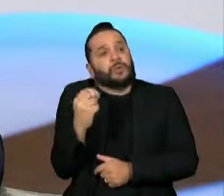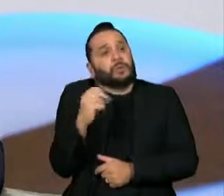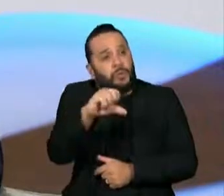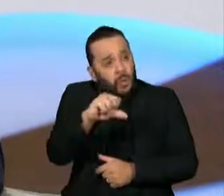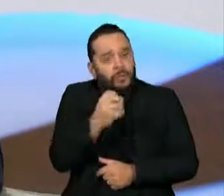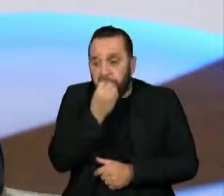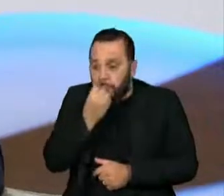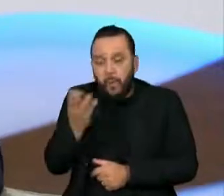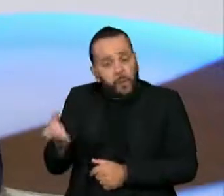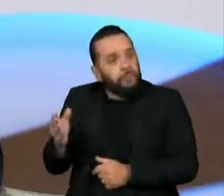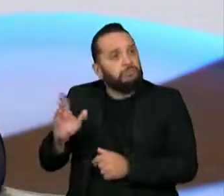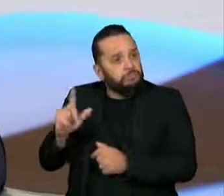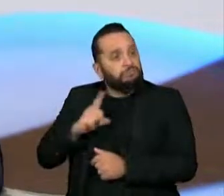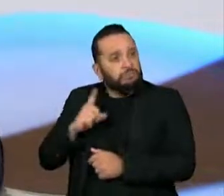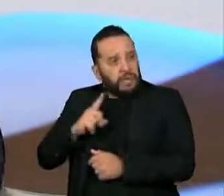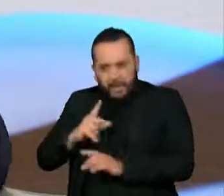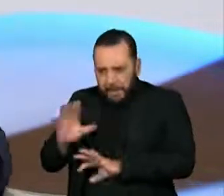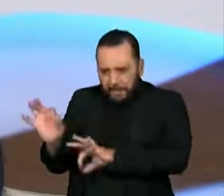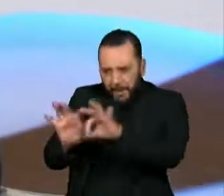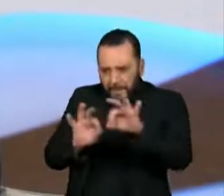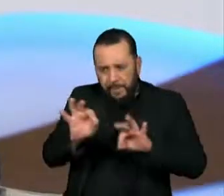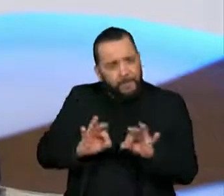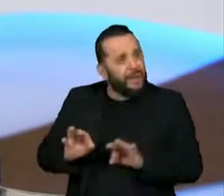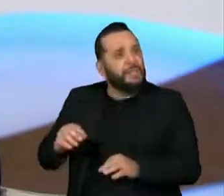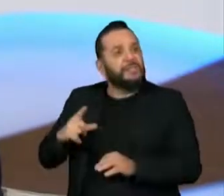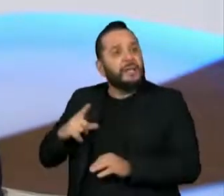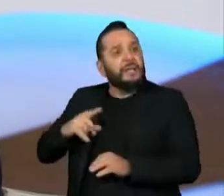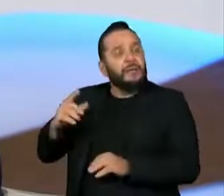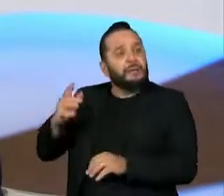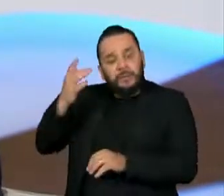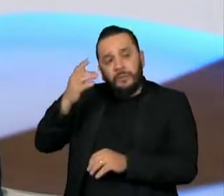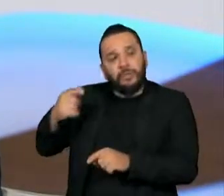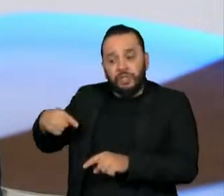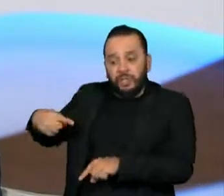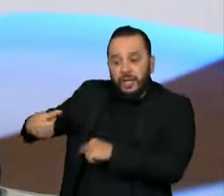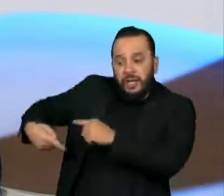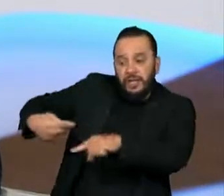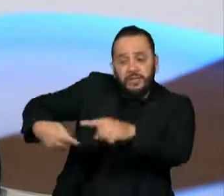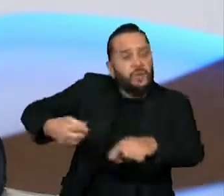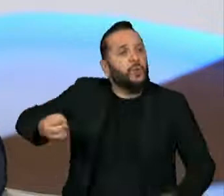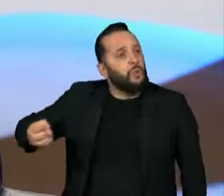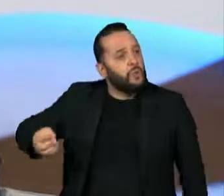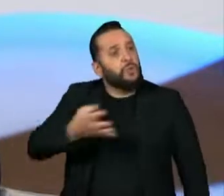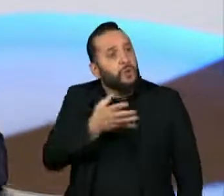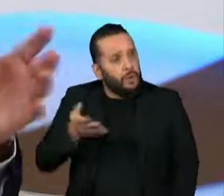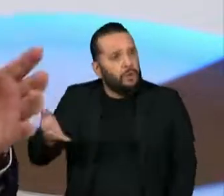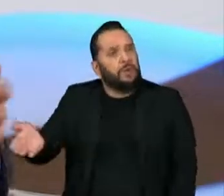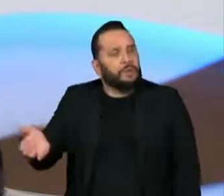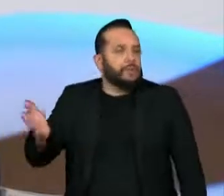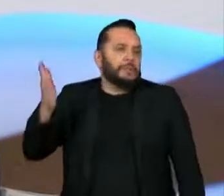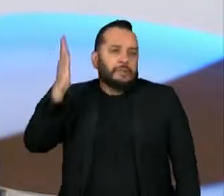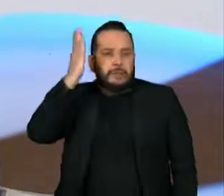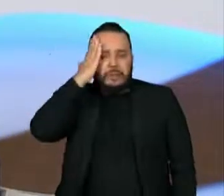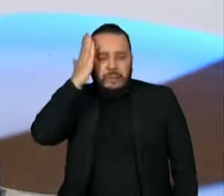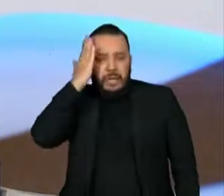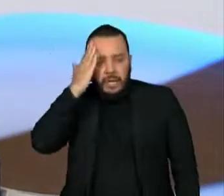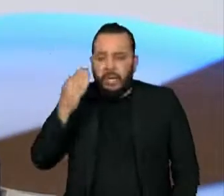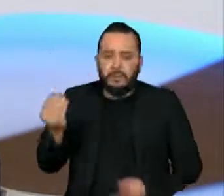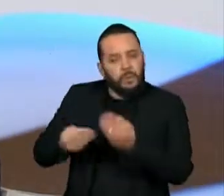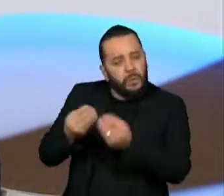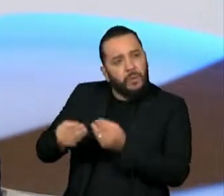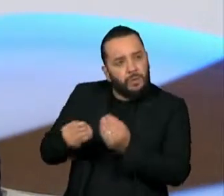aí nessa área e uma nova geração muito competente que, digamos, vivendo já esse mundo desse vertiginoso progresso